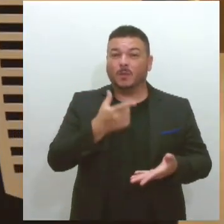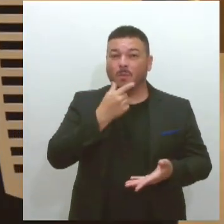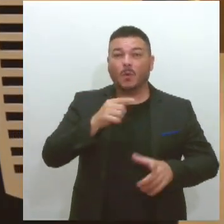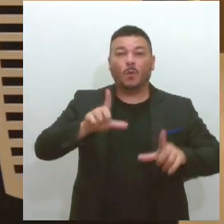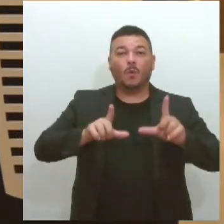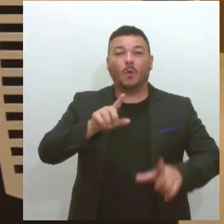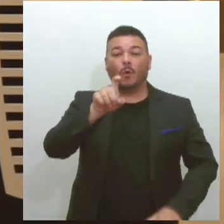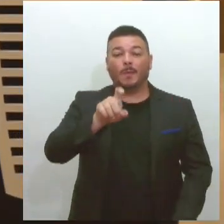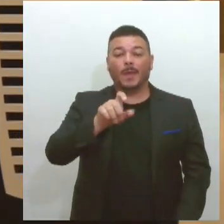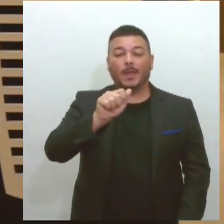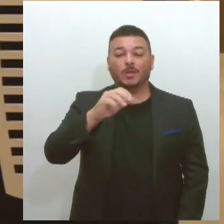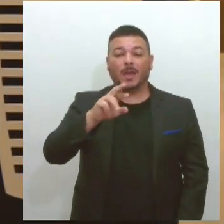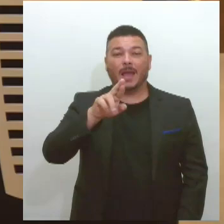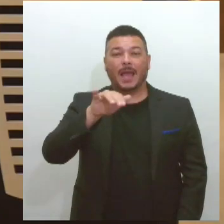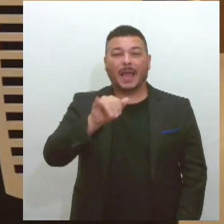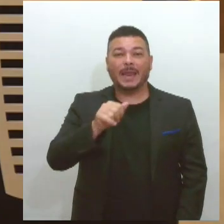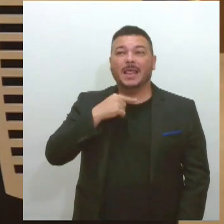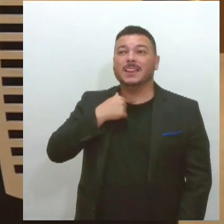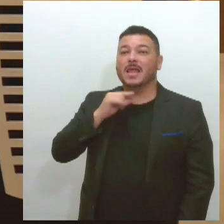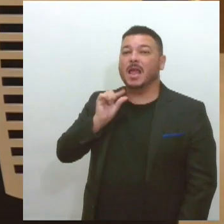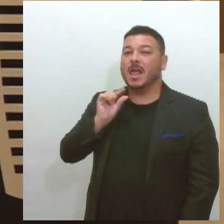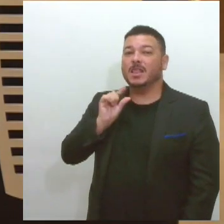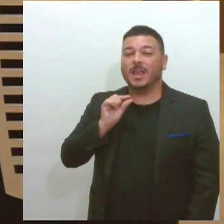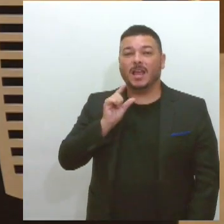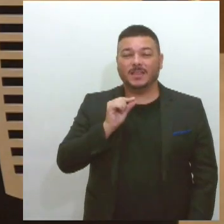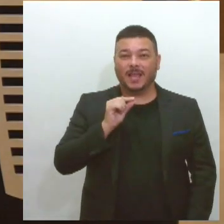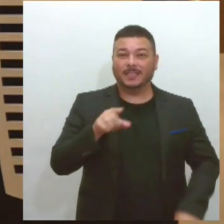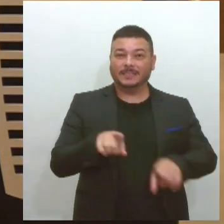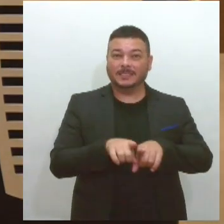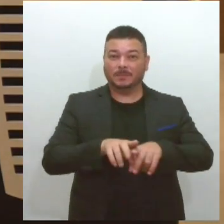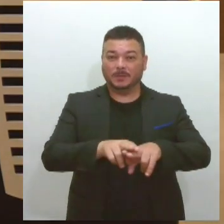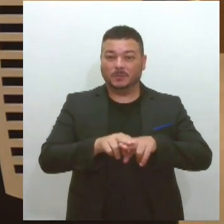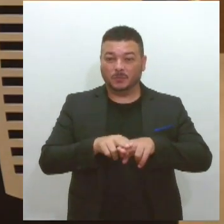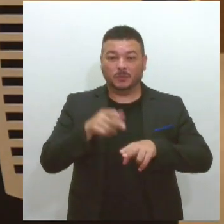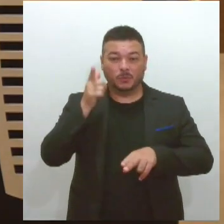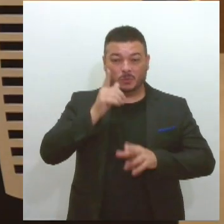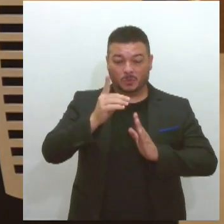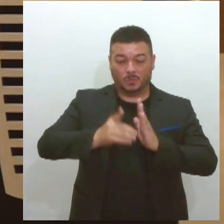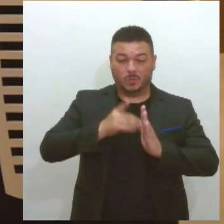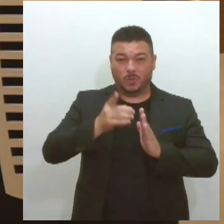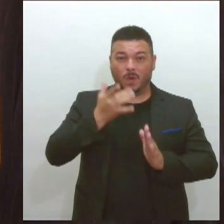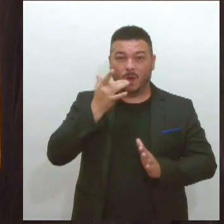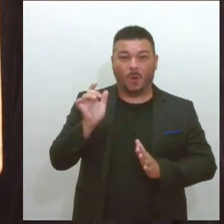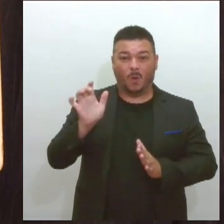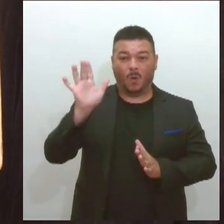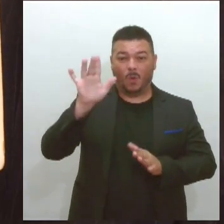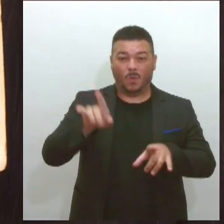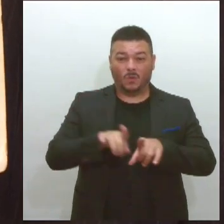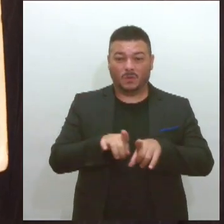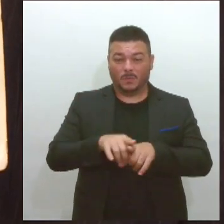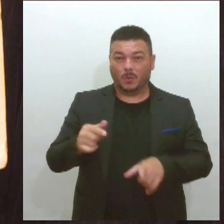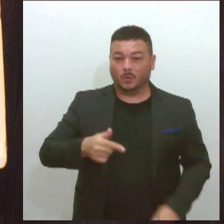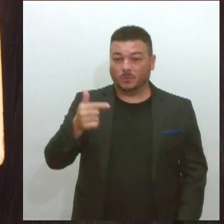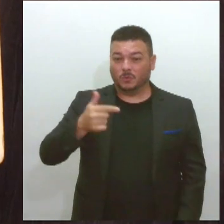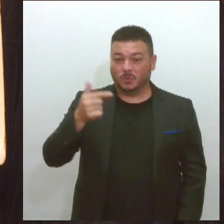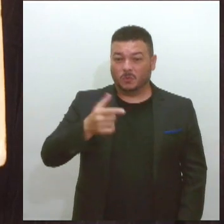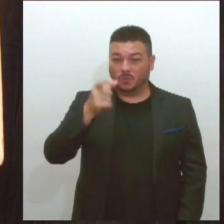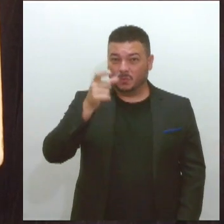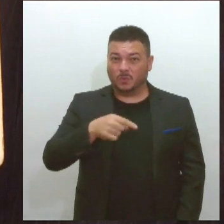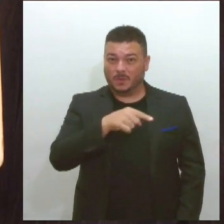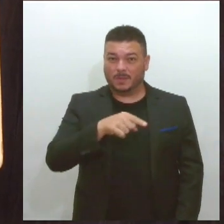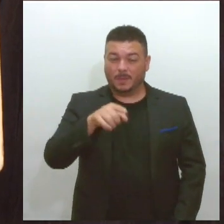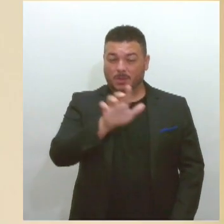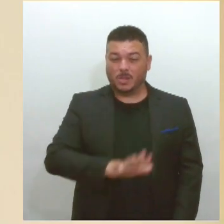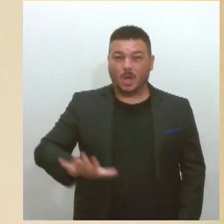chegou o seu primeiro disco de ouro. Em 87 Prendo Tadeu foi o segundo disco reconhecido nacionalmente. Em